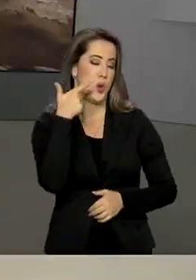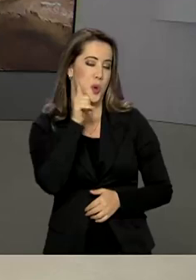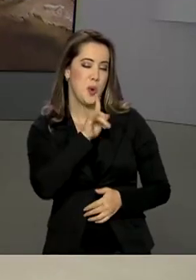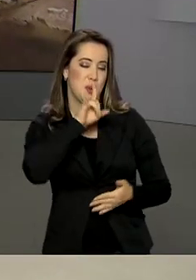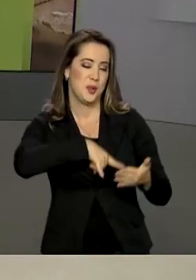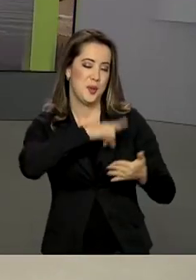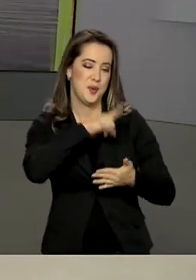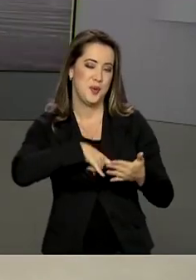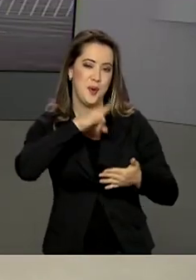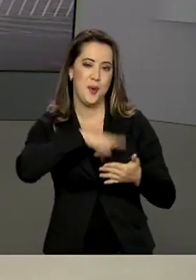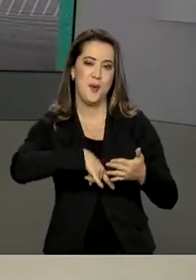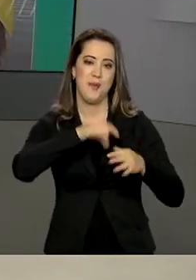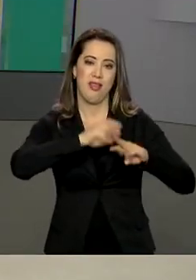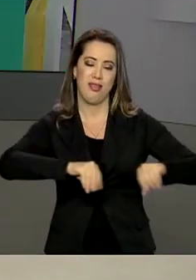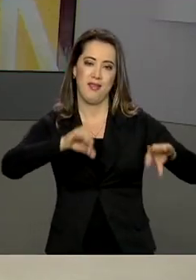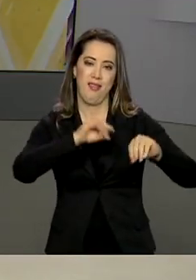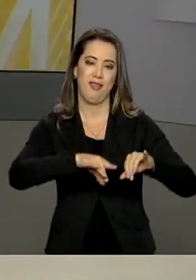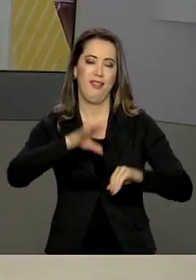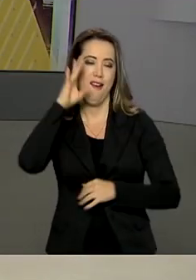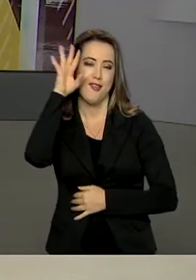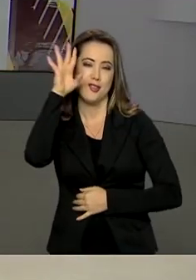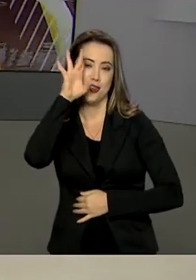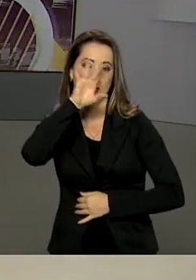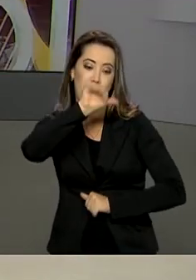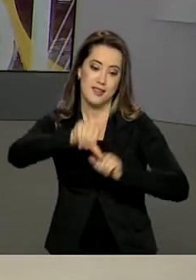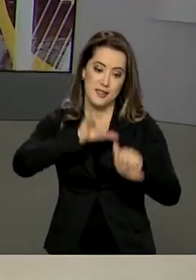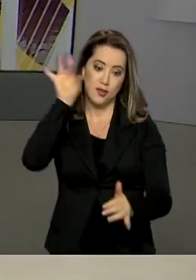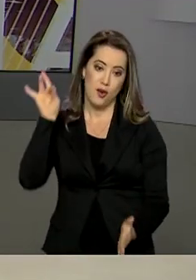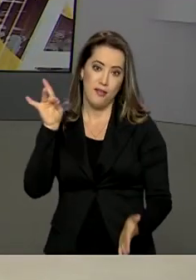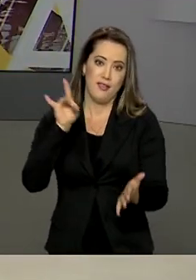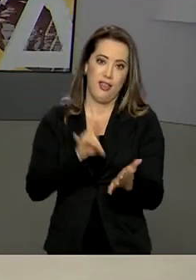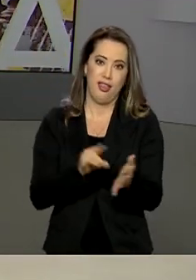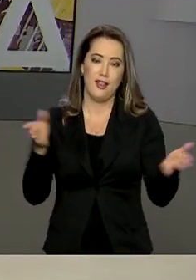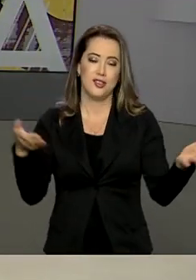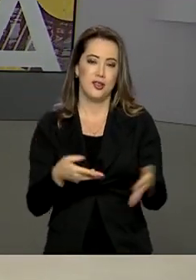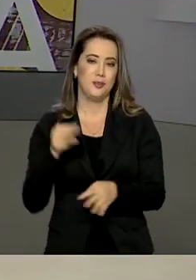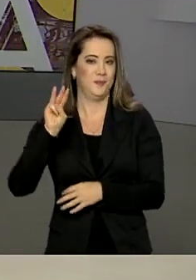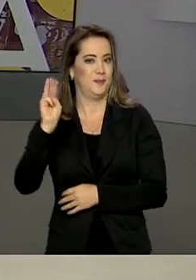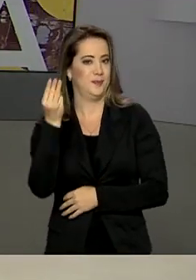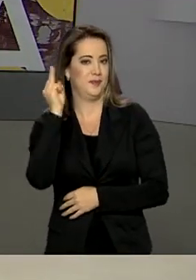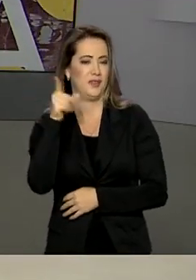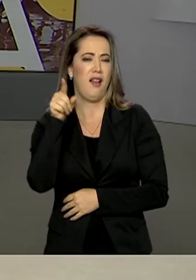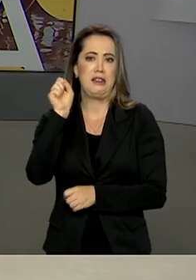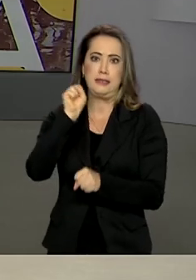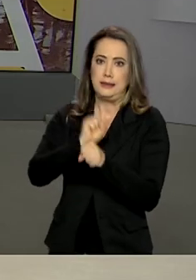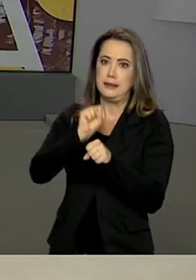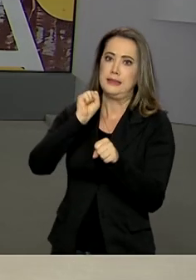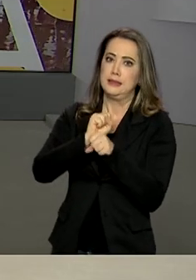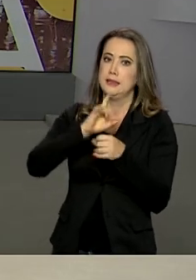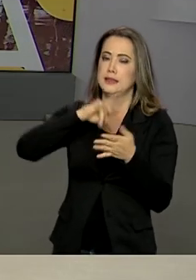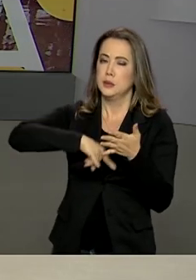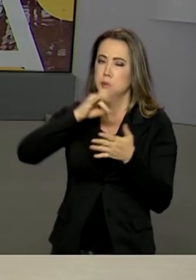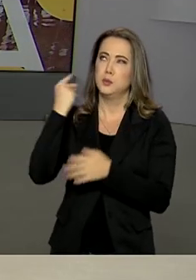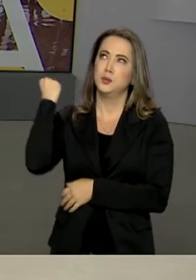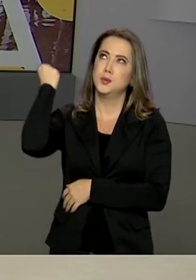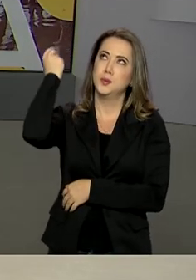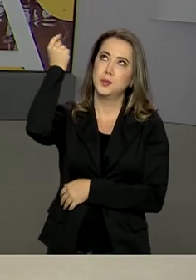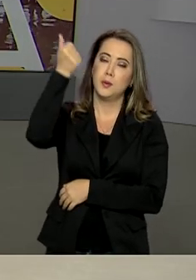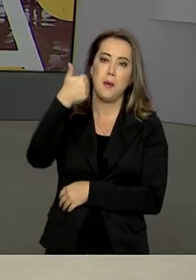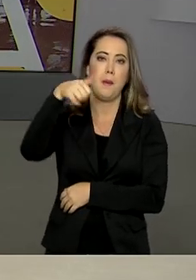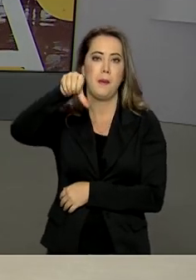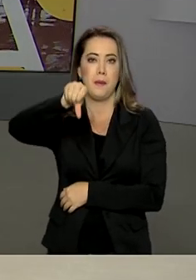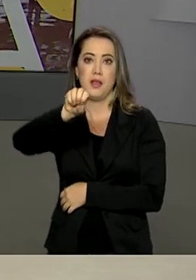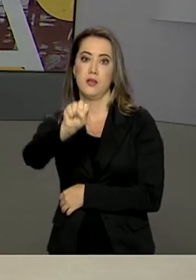terra se tornou realidade para 60 famílias de Alcântara no Maranhão. Elas aguardavam pelo título desde a década de 80.